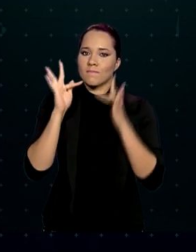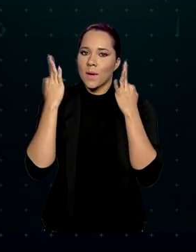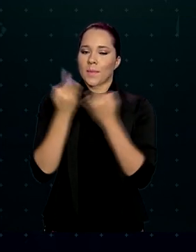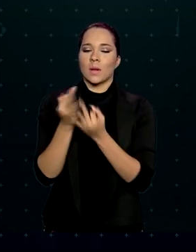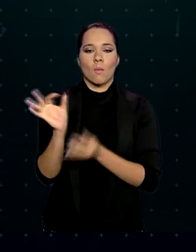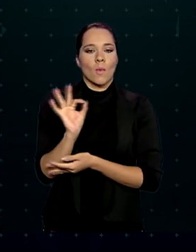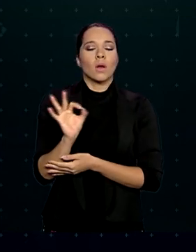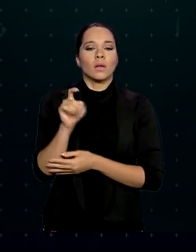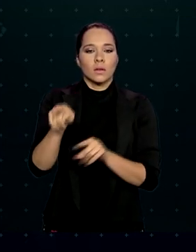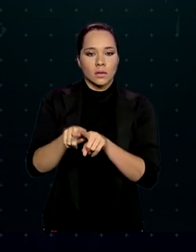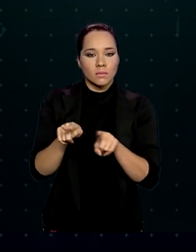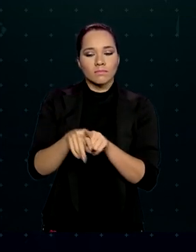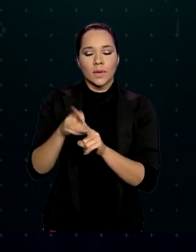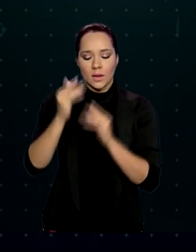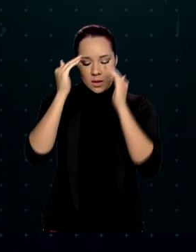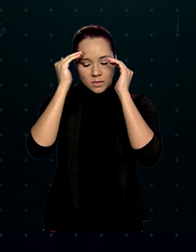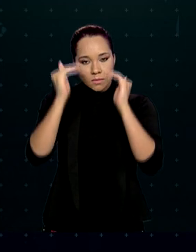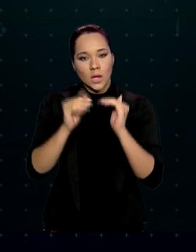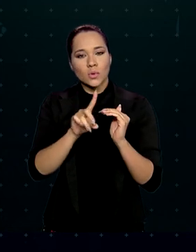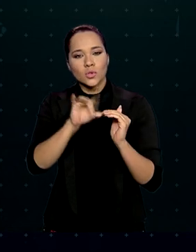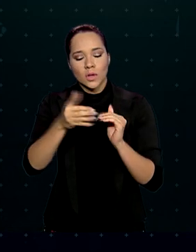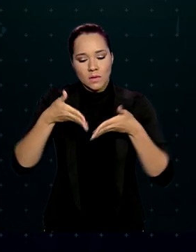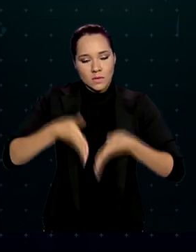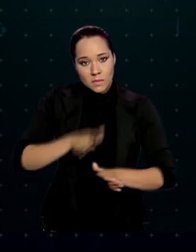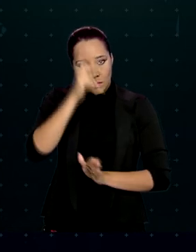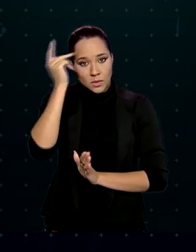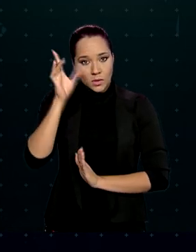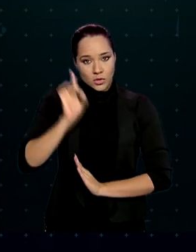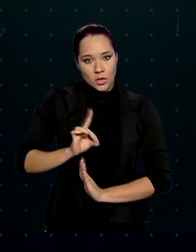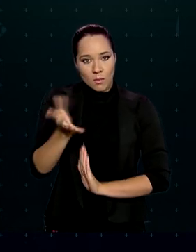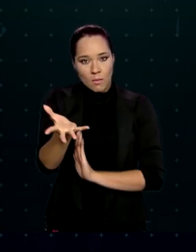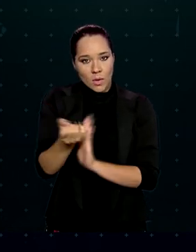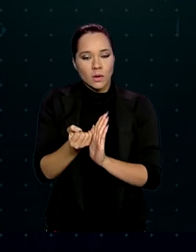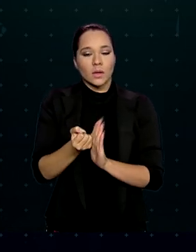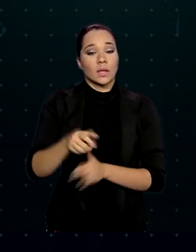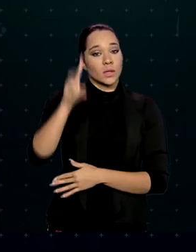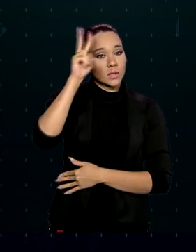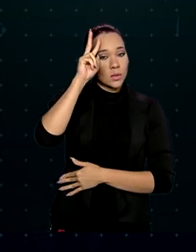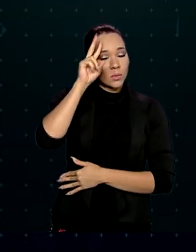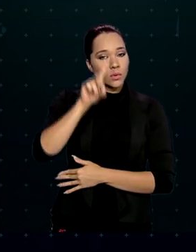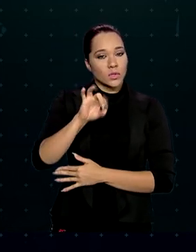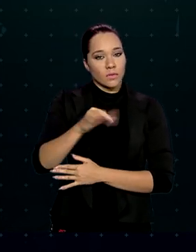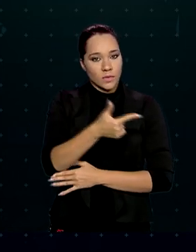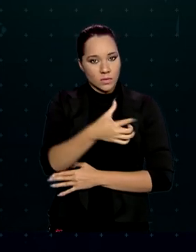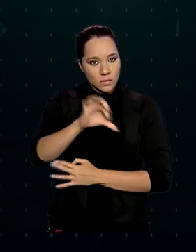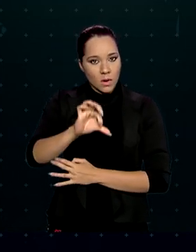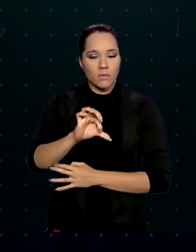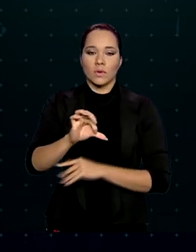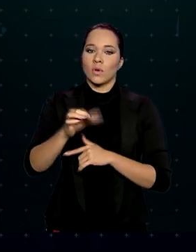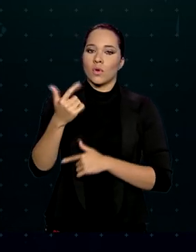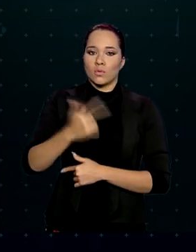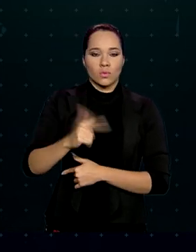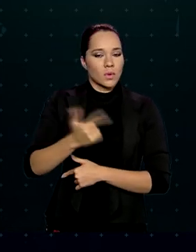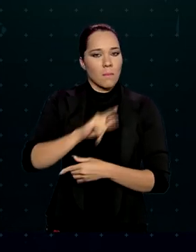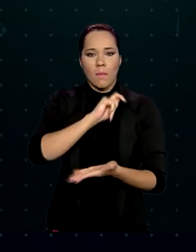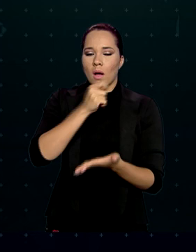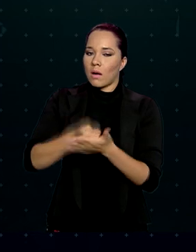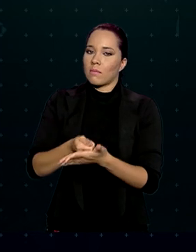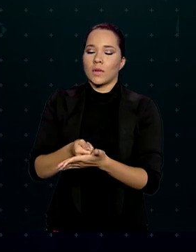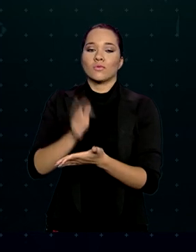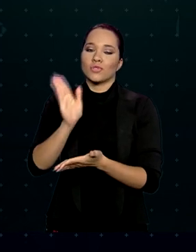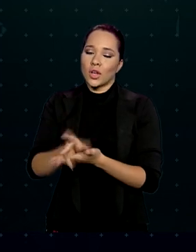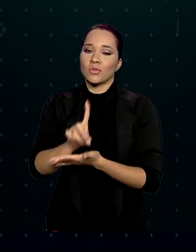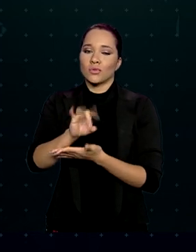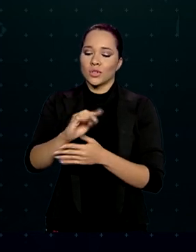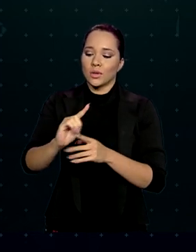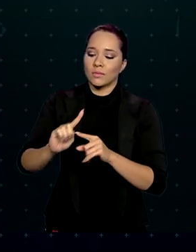respeita a data de nascimento do beneficiário. Na segunda-feira, 29, não vão ter pagamentos, já que